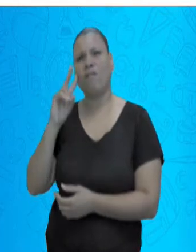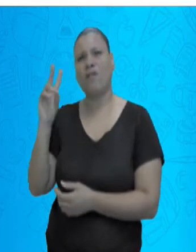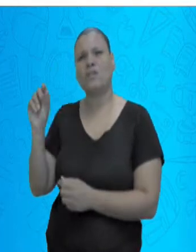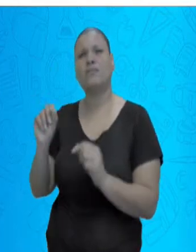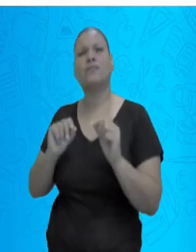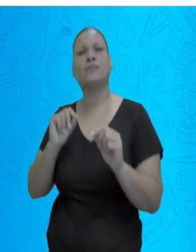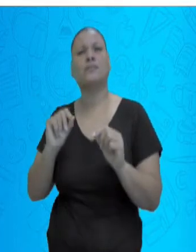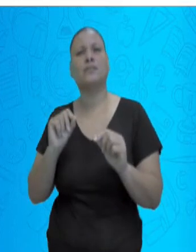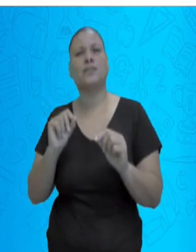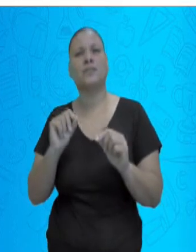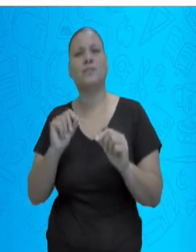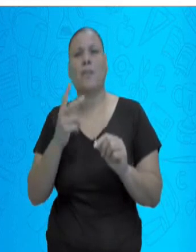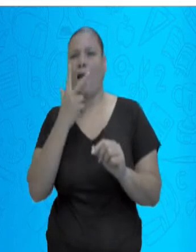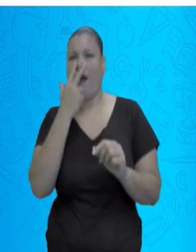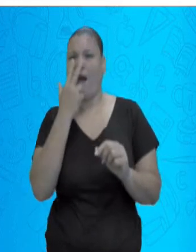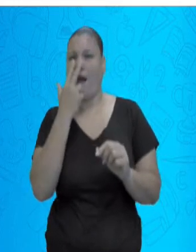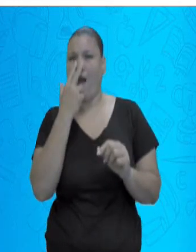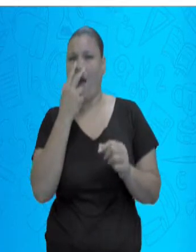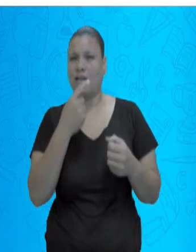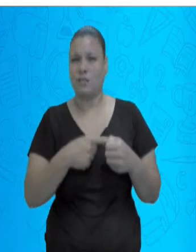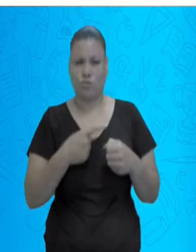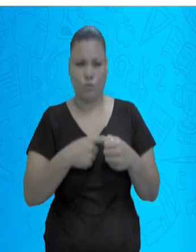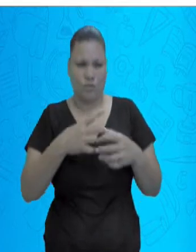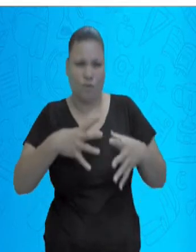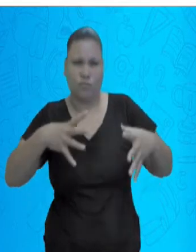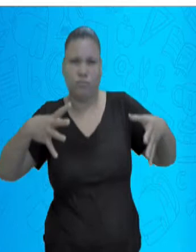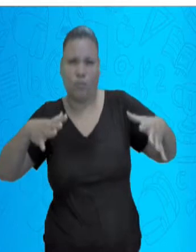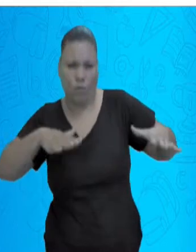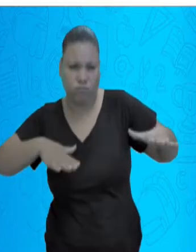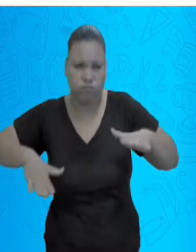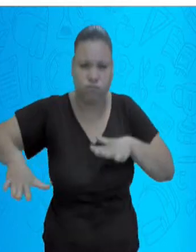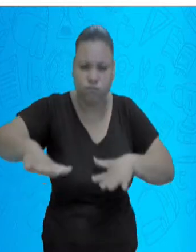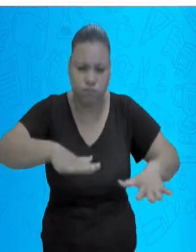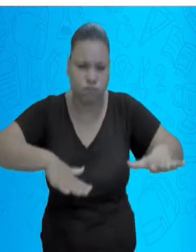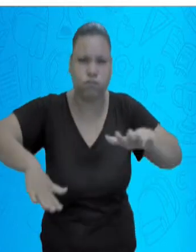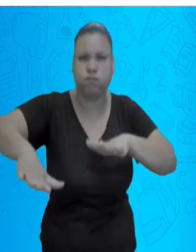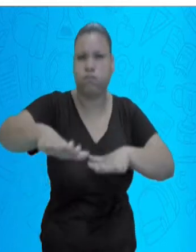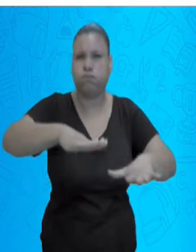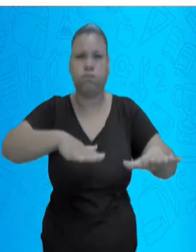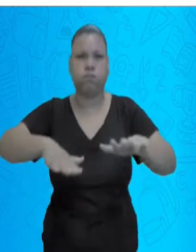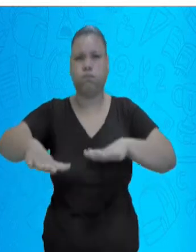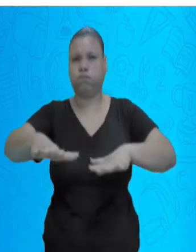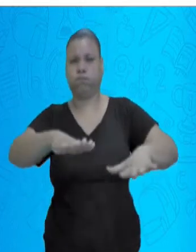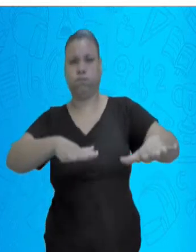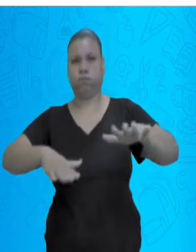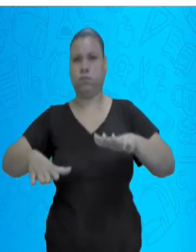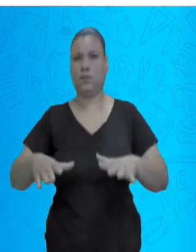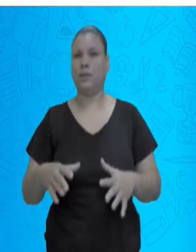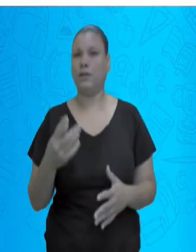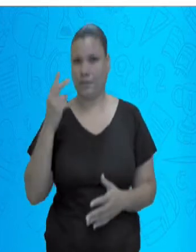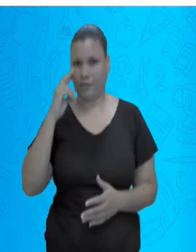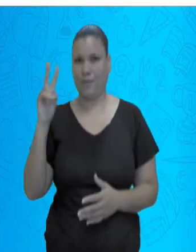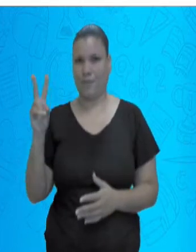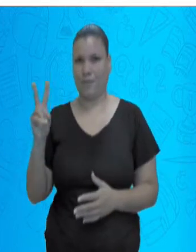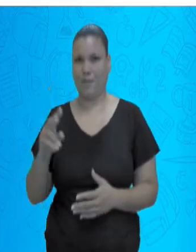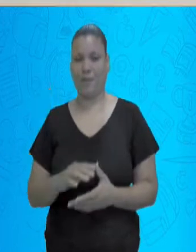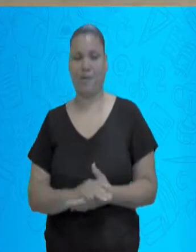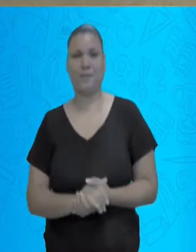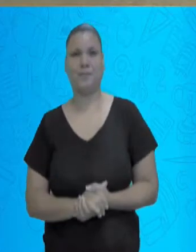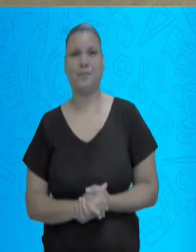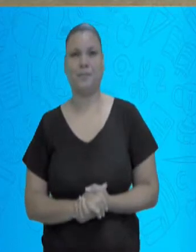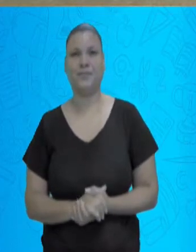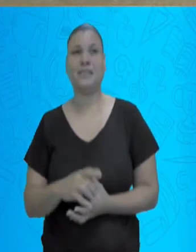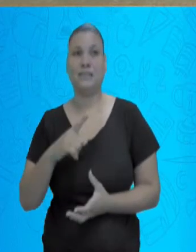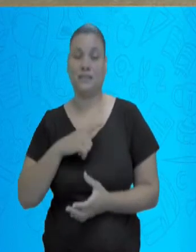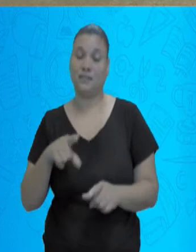de movimento. Só de olhar para ela, né? Dá a impressão de que estamos rodando, tipo uma roda gigante, né? Então, é uma linha que